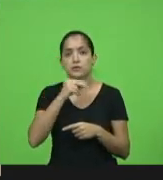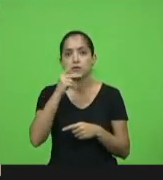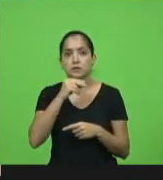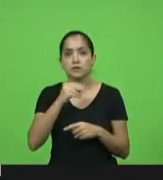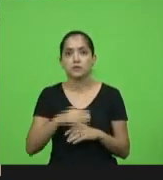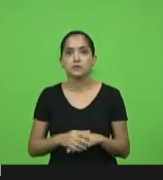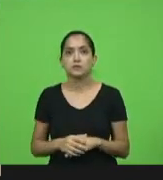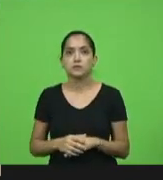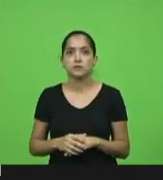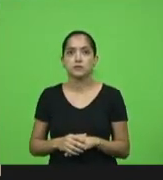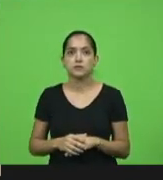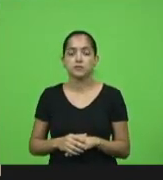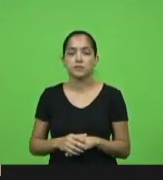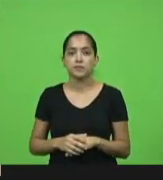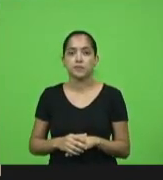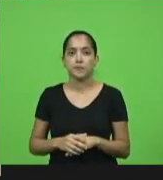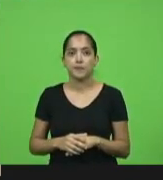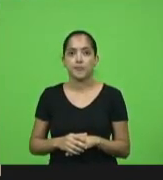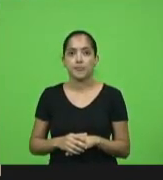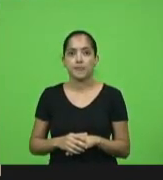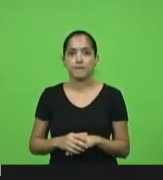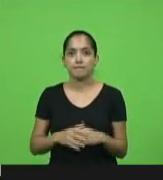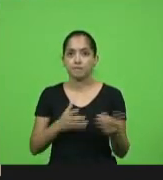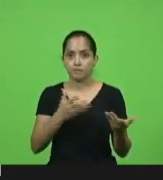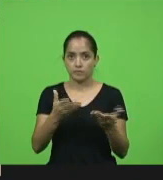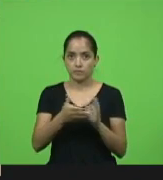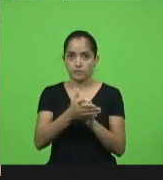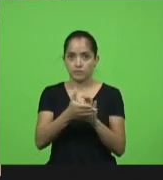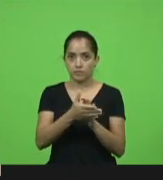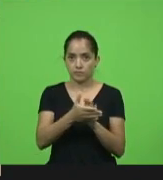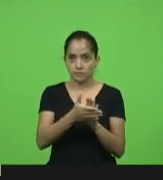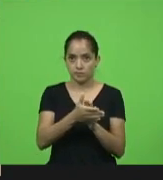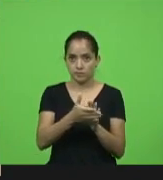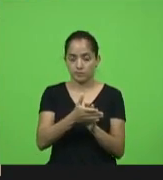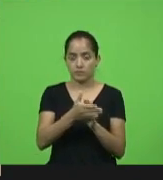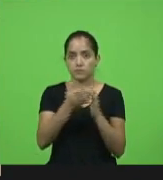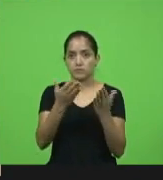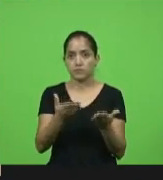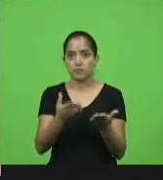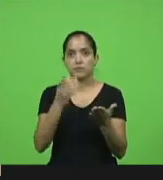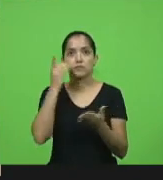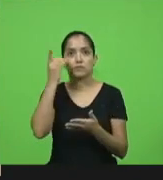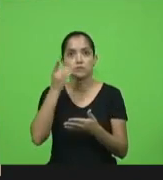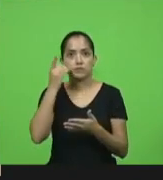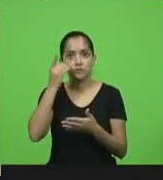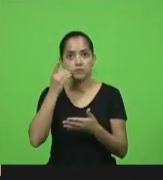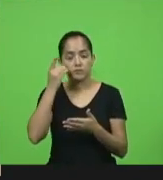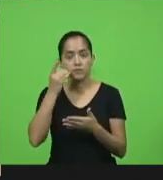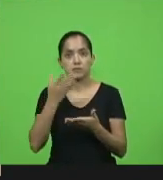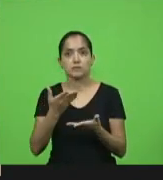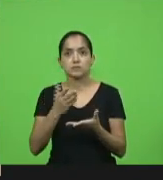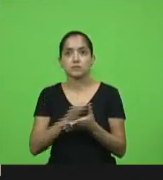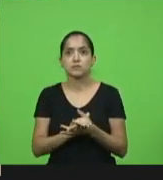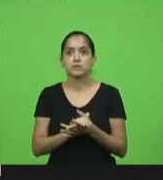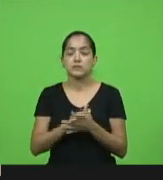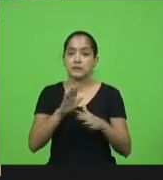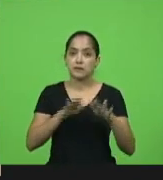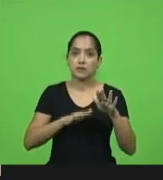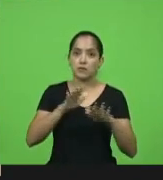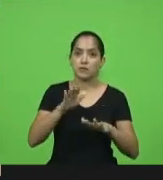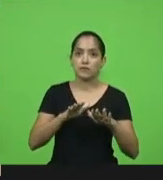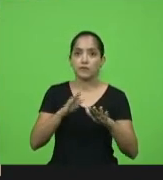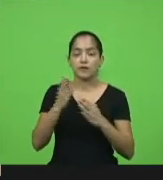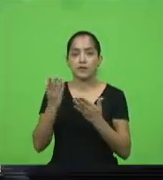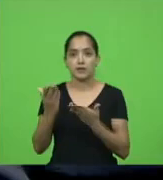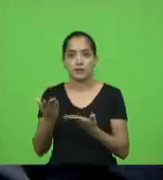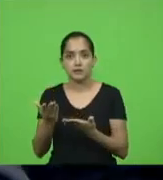deputado doutor Vicente Carlos Prezo eu quero parabenizar o deputado Ulisses e talvez esse deputado meu